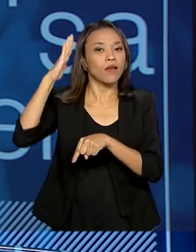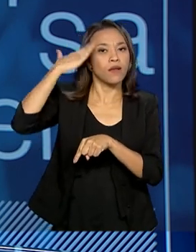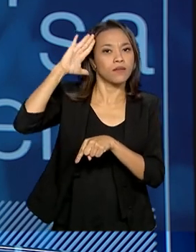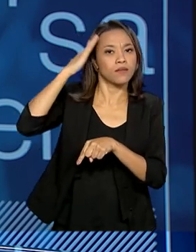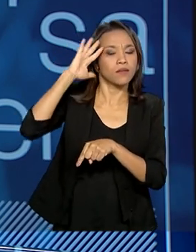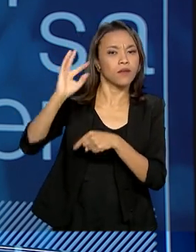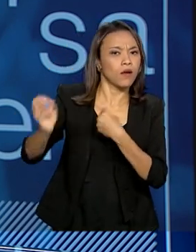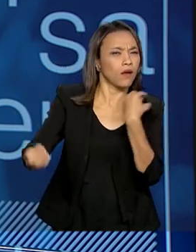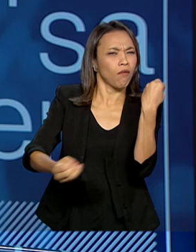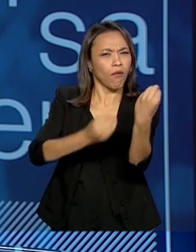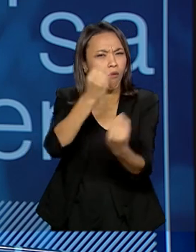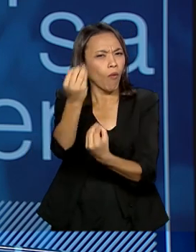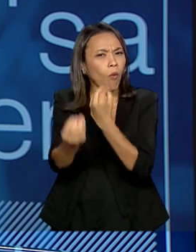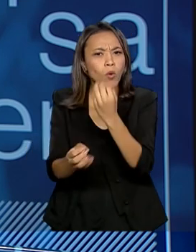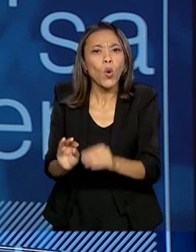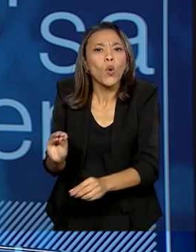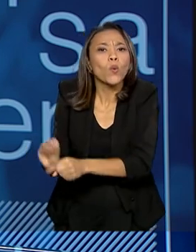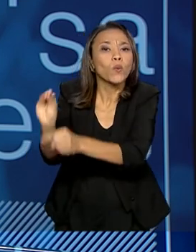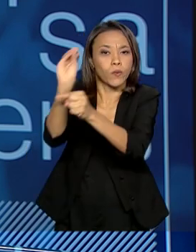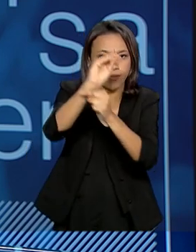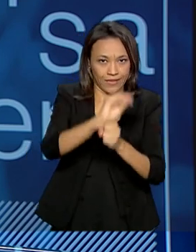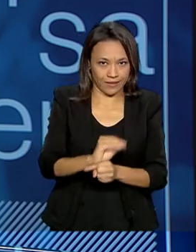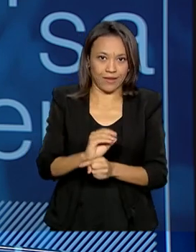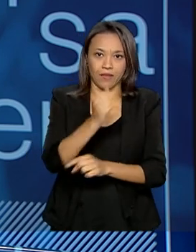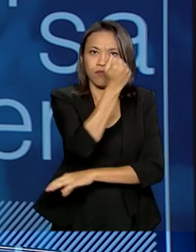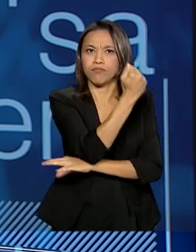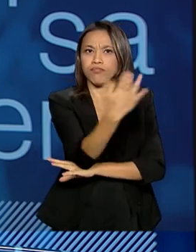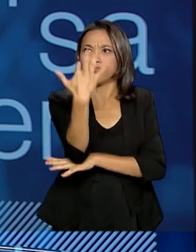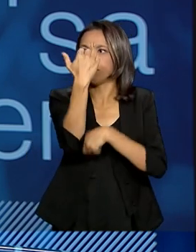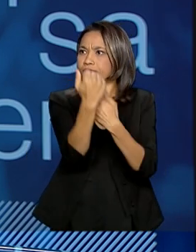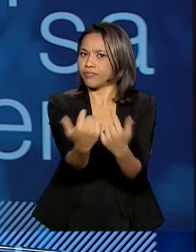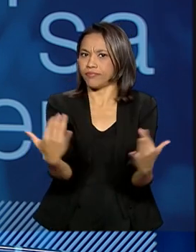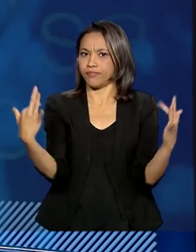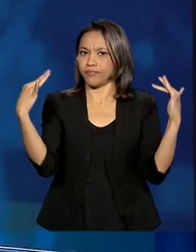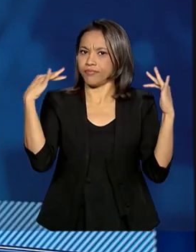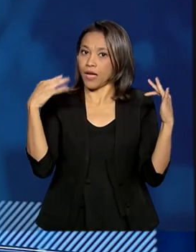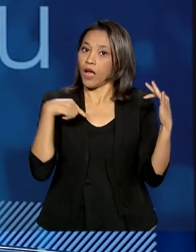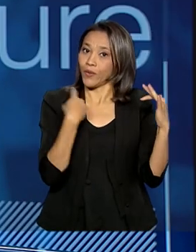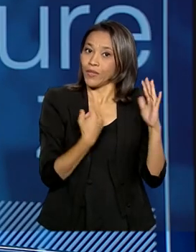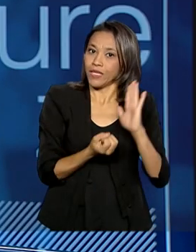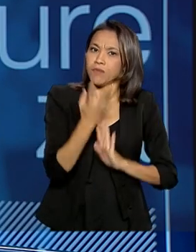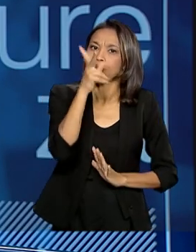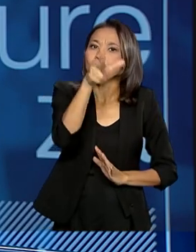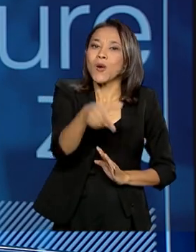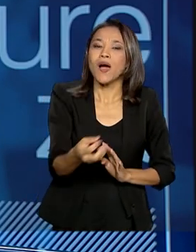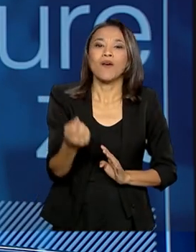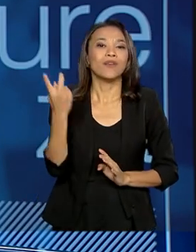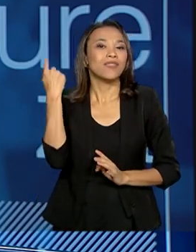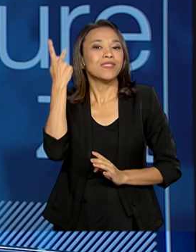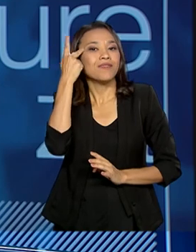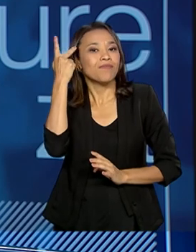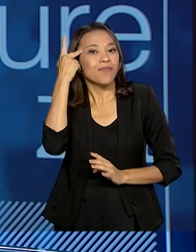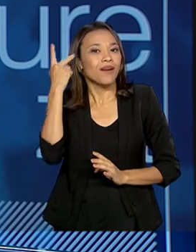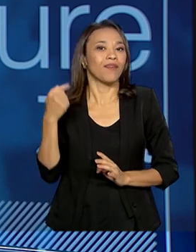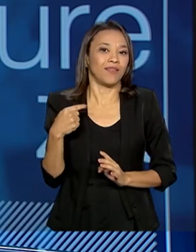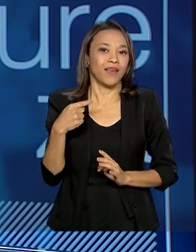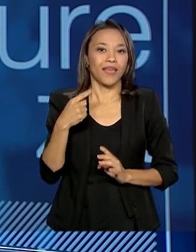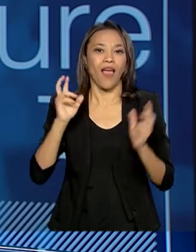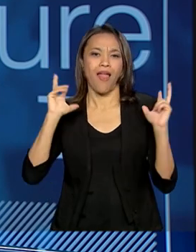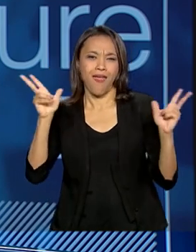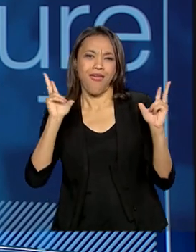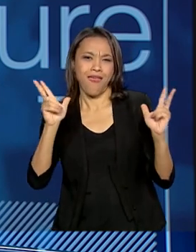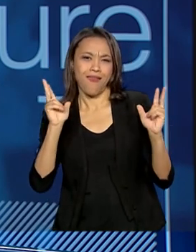como que é a preservação do meio ambiente. Então, a gente está criando aí um game como nós fizemos em São Paulo, que será Defesa Civil Aventura,